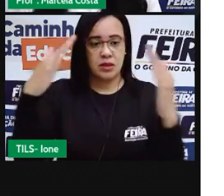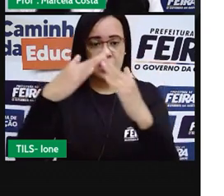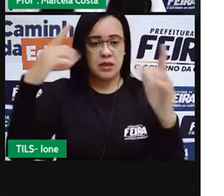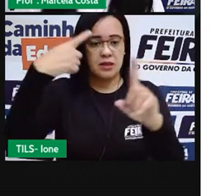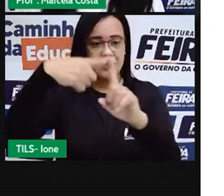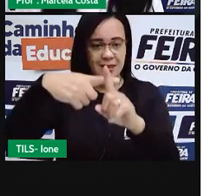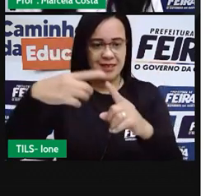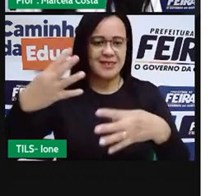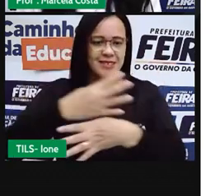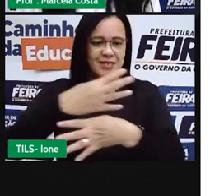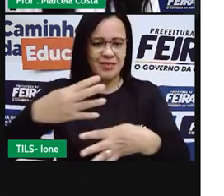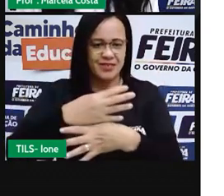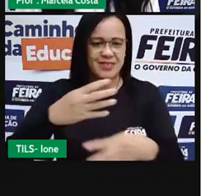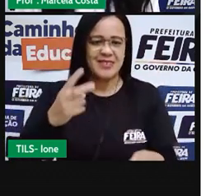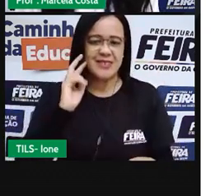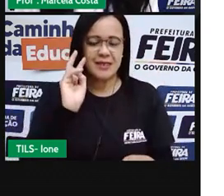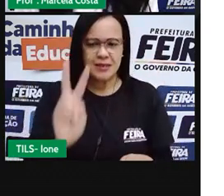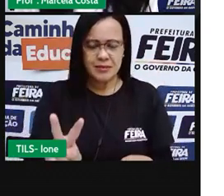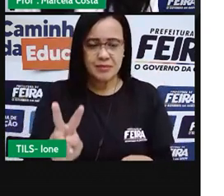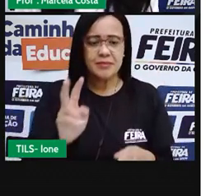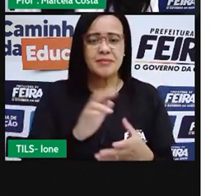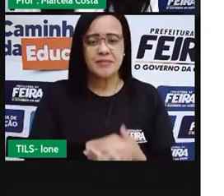Observem essas imagens.